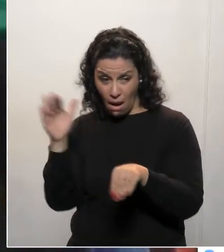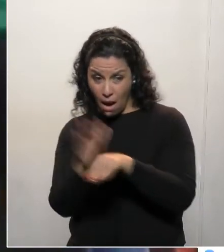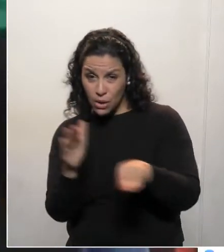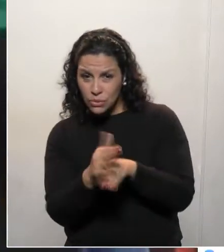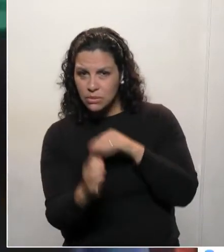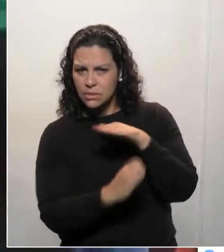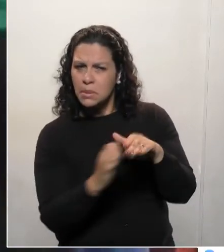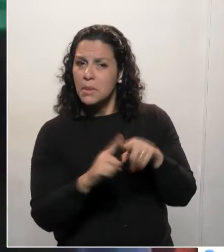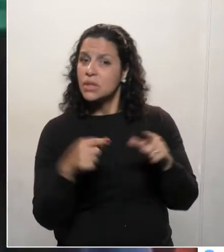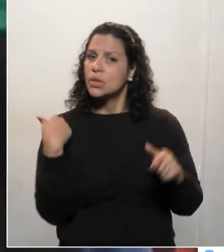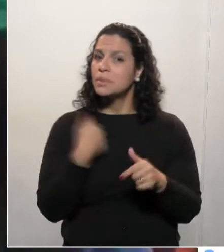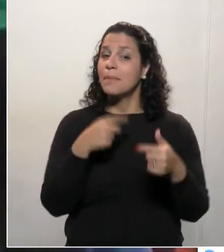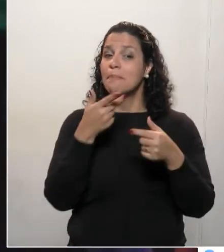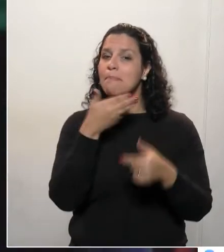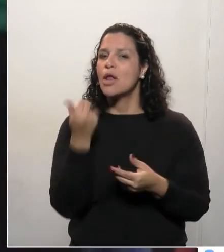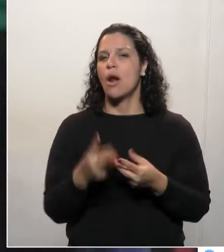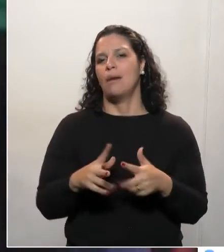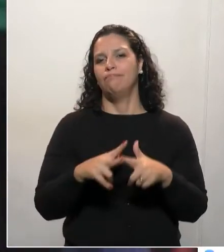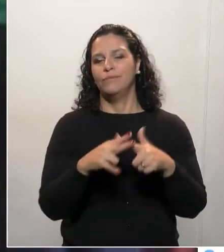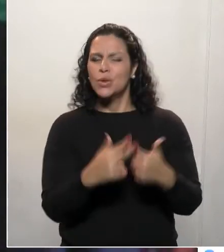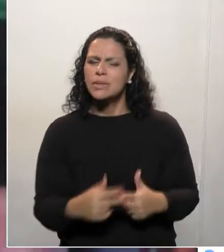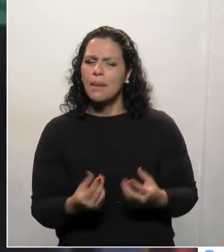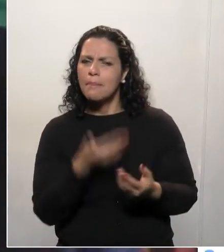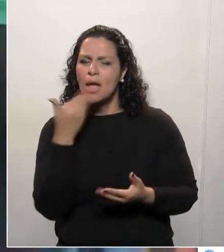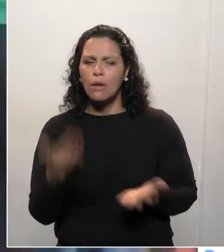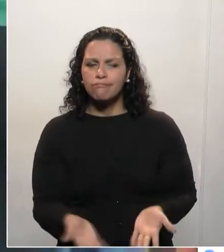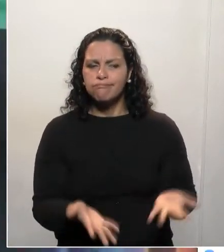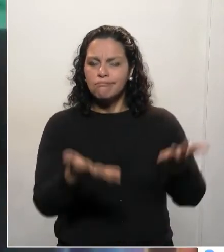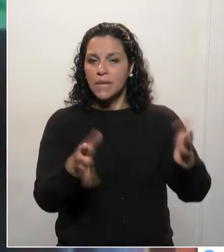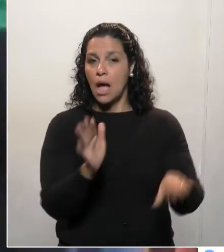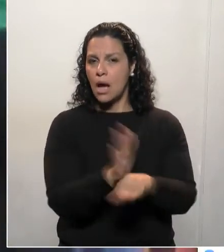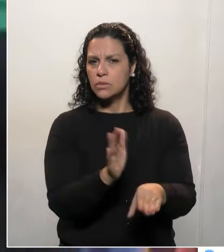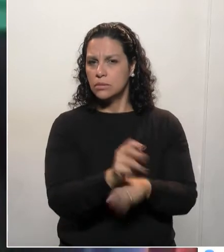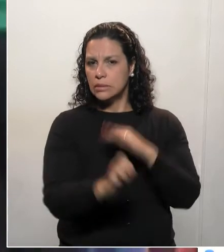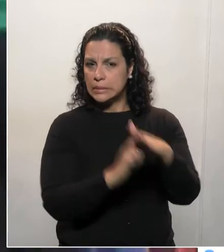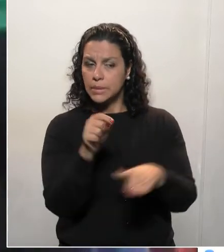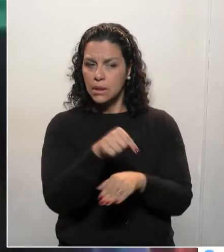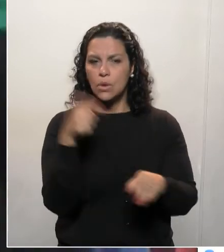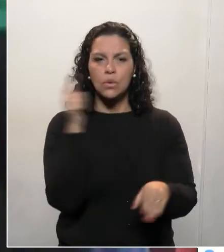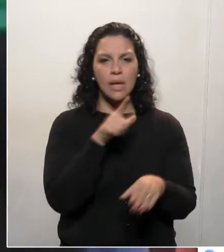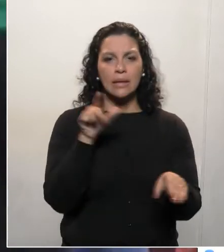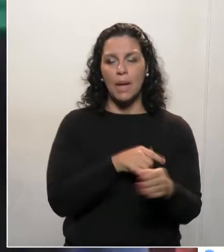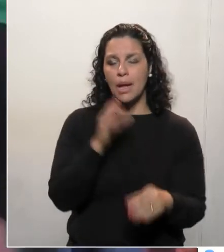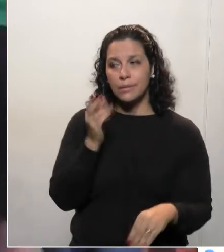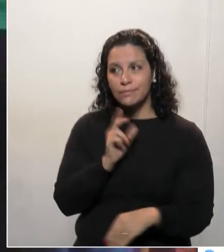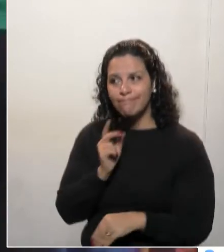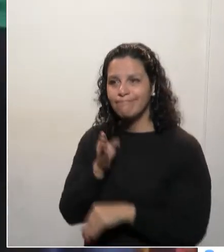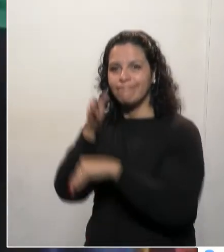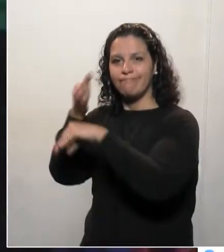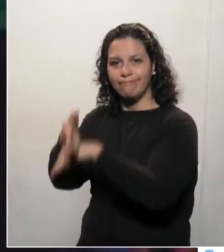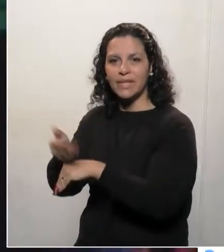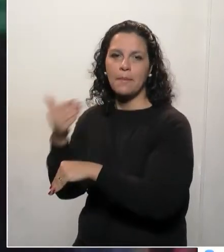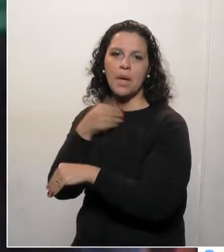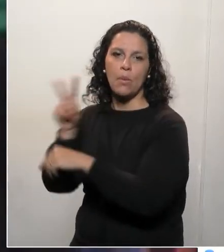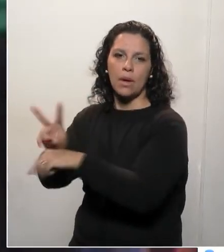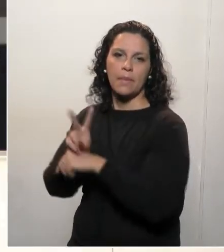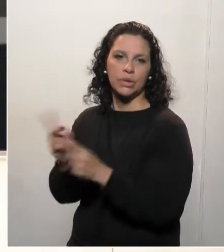empresários, mas nós temos que melhorar, né? Nós temos que ajudar esses empresários a terem acesso a esse dinheiro mais rápido.